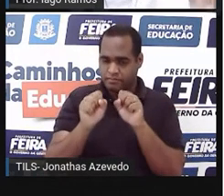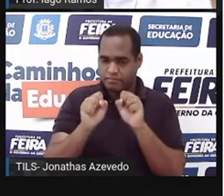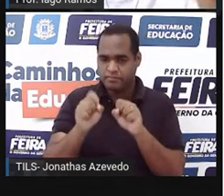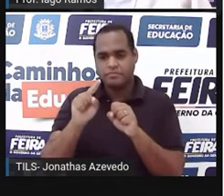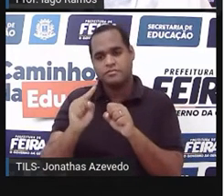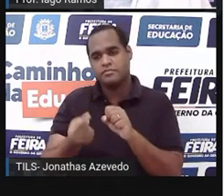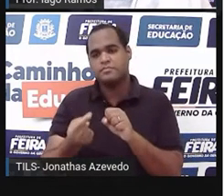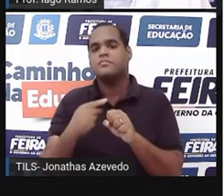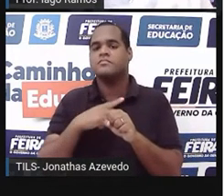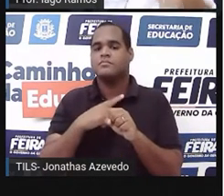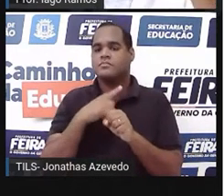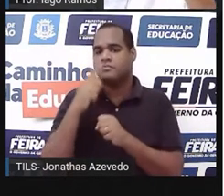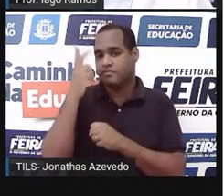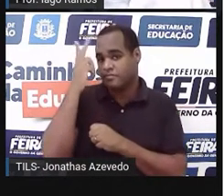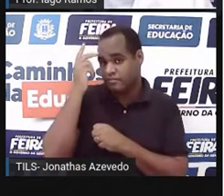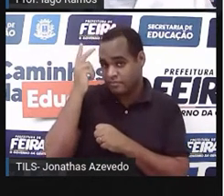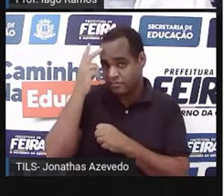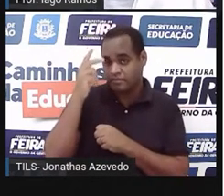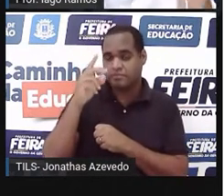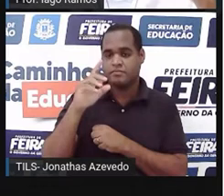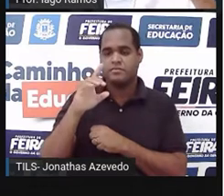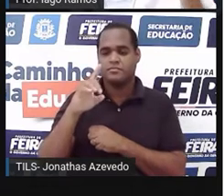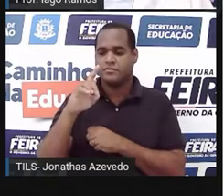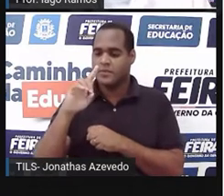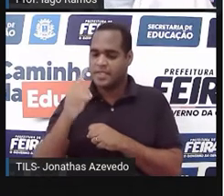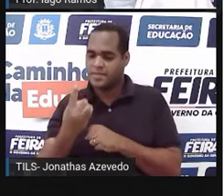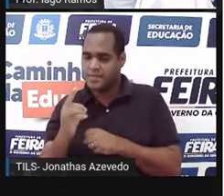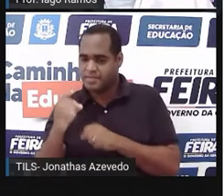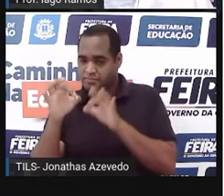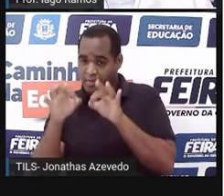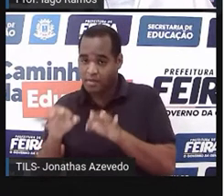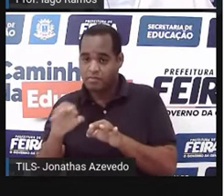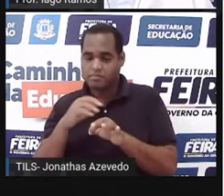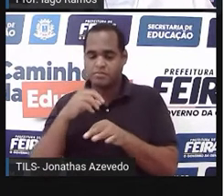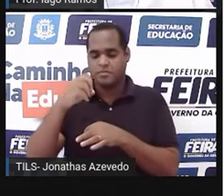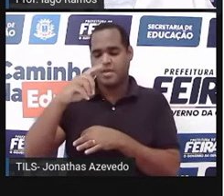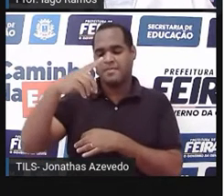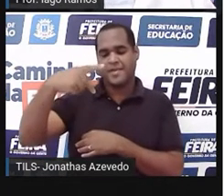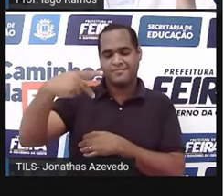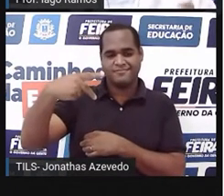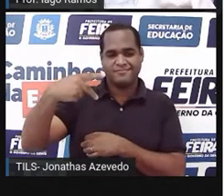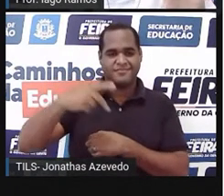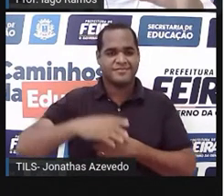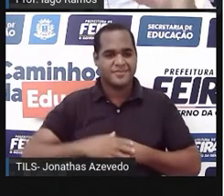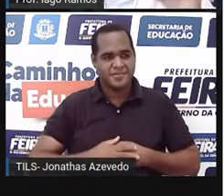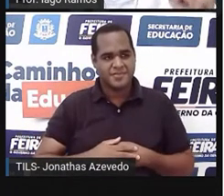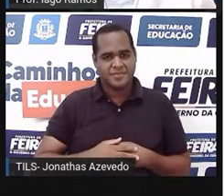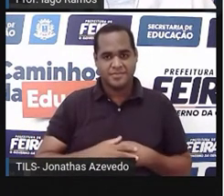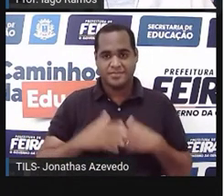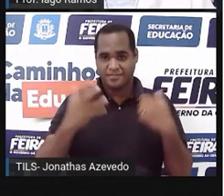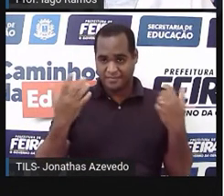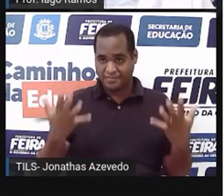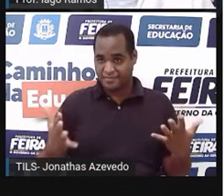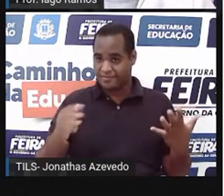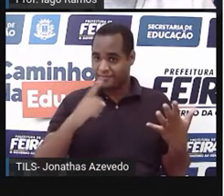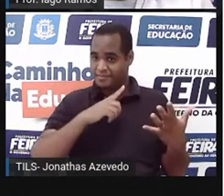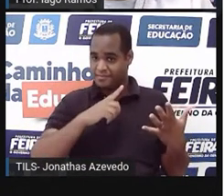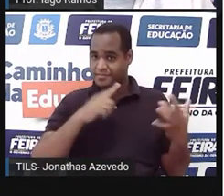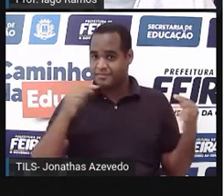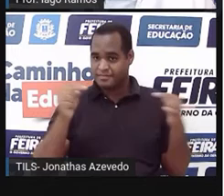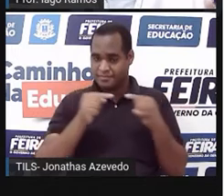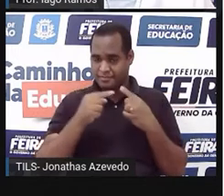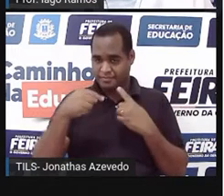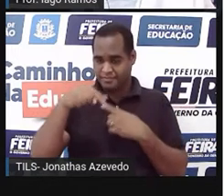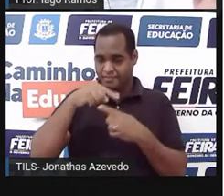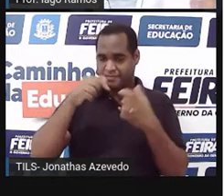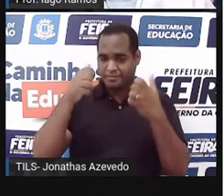vírgula? Naturais, decimais exatos, dízimas periódicas. Tá bom? Então, esses aí formam